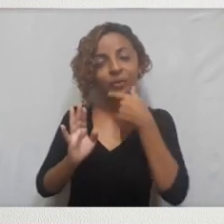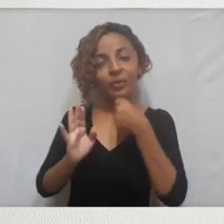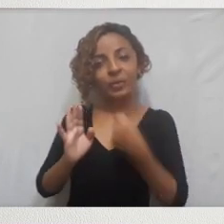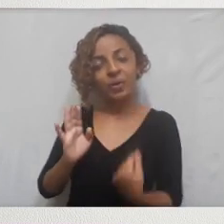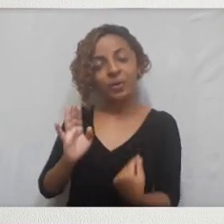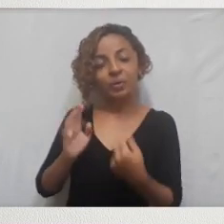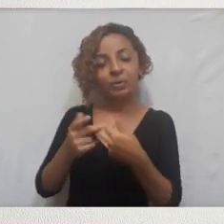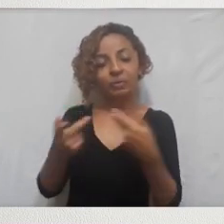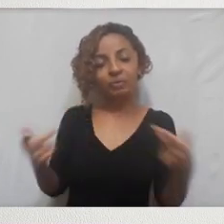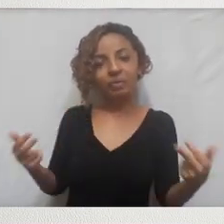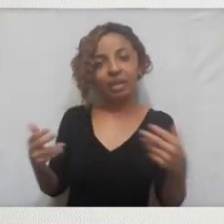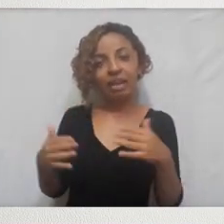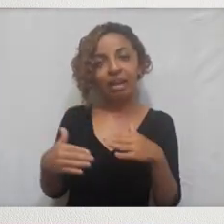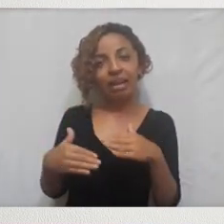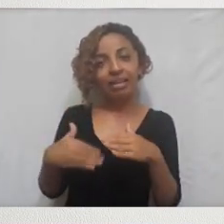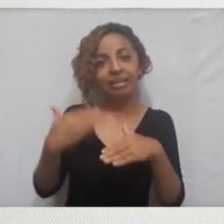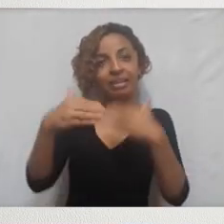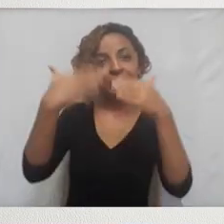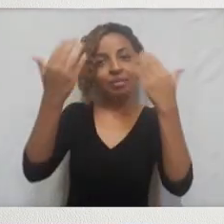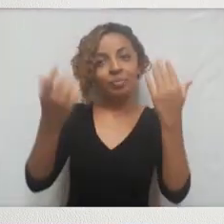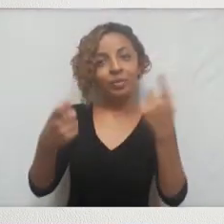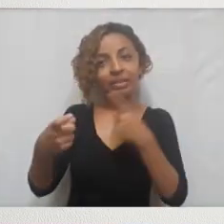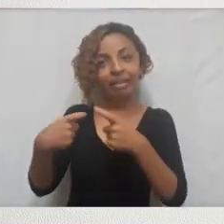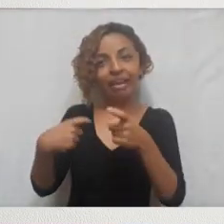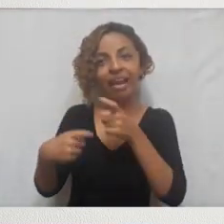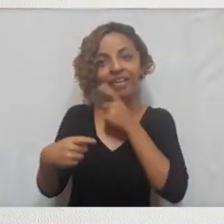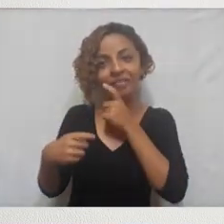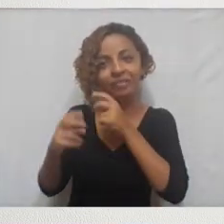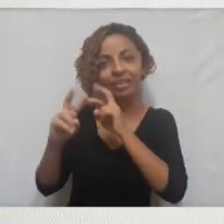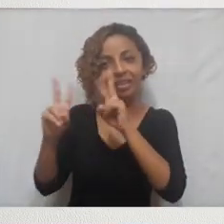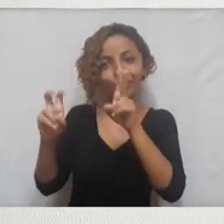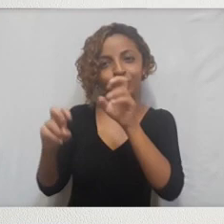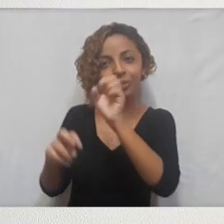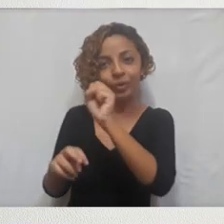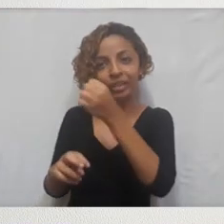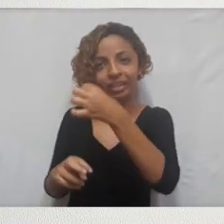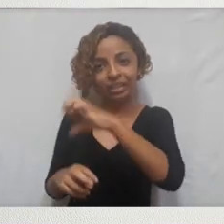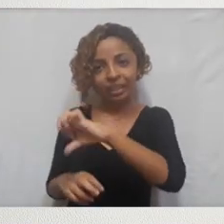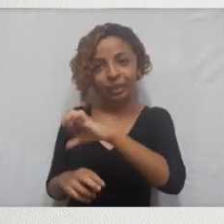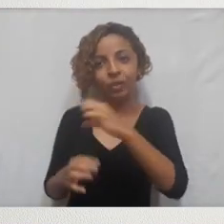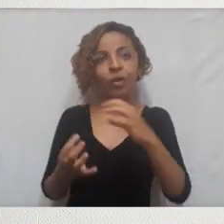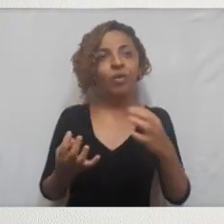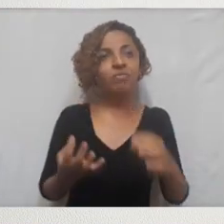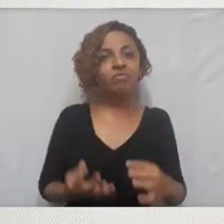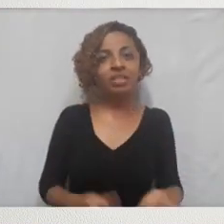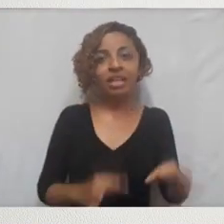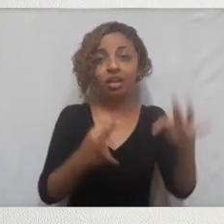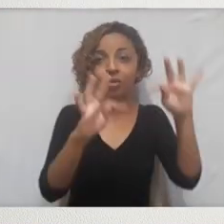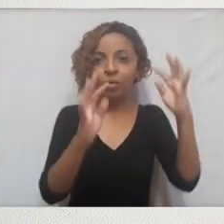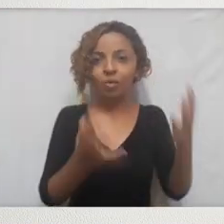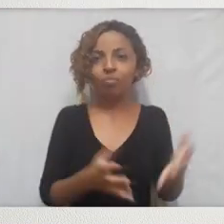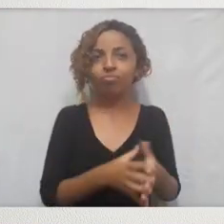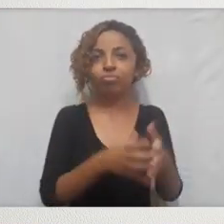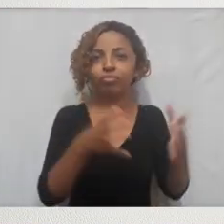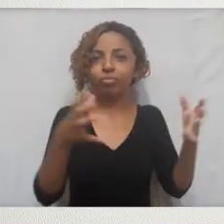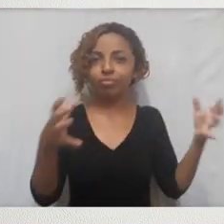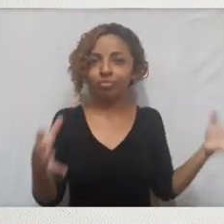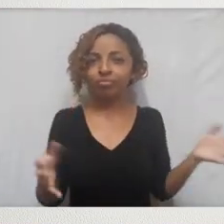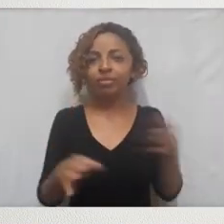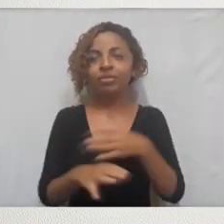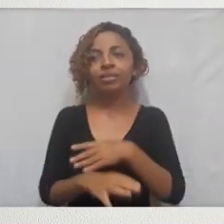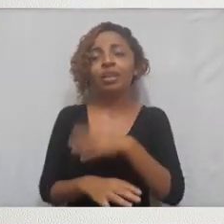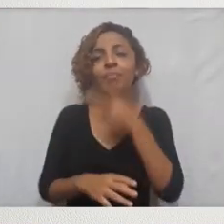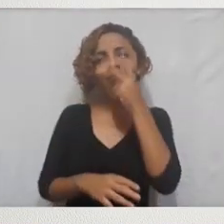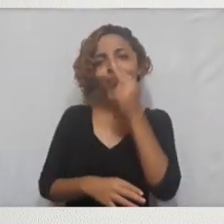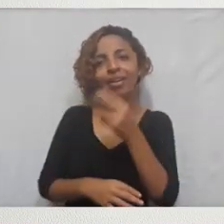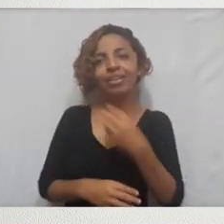ascensão econômica pós-muro de Berlim, pós-Guerra Fria, 89, ascensão do mundo da tecnologia, e o Owen